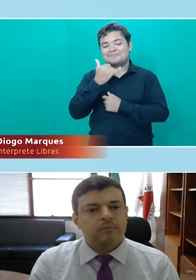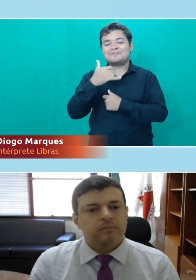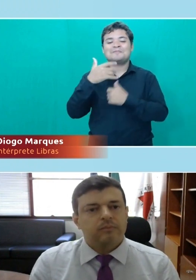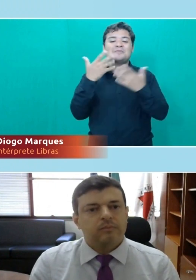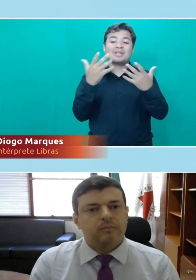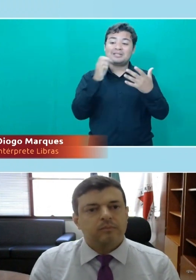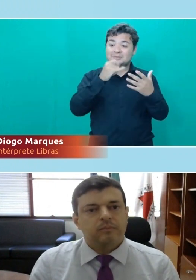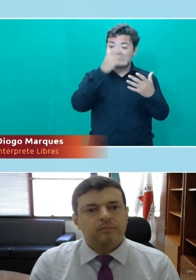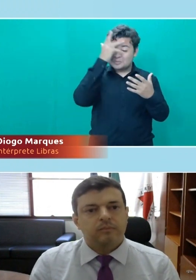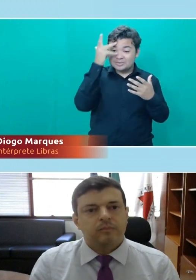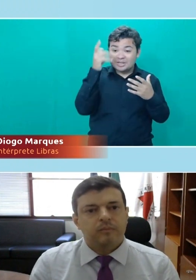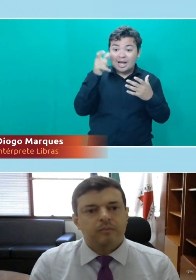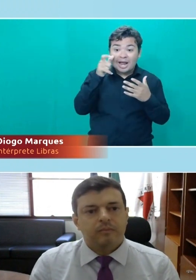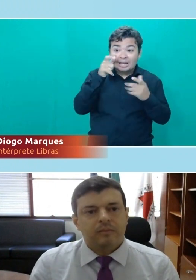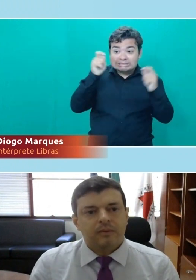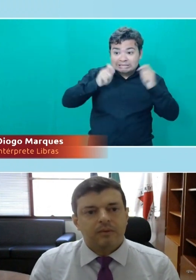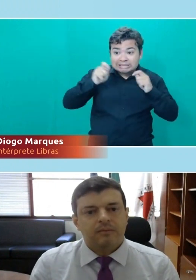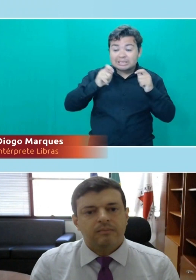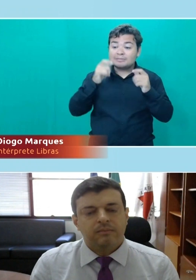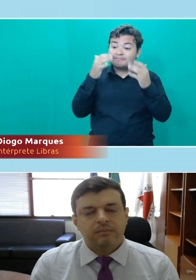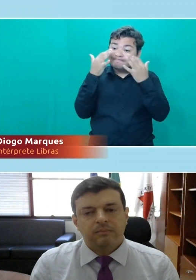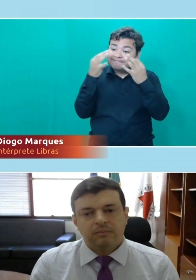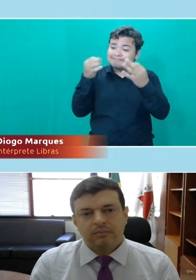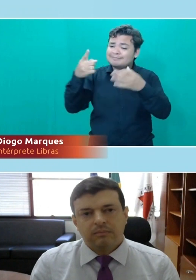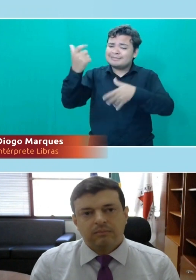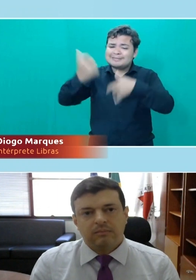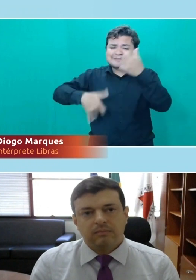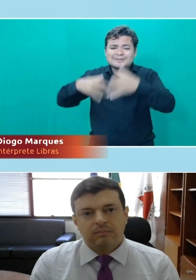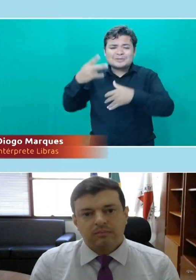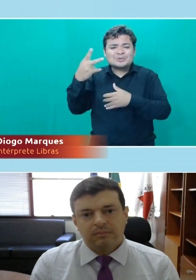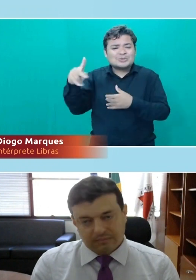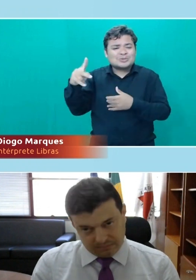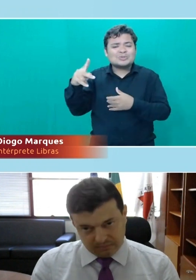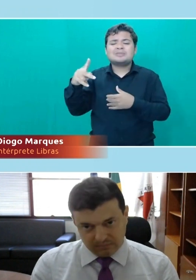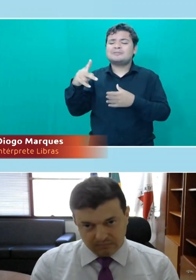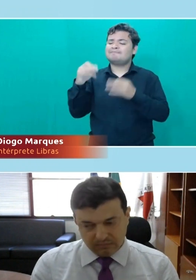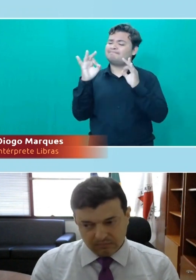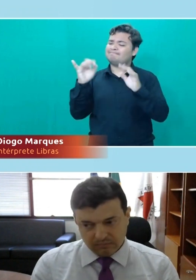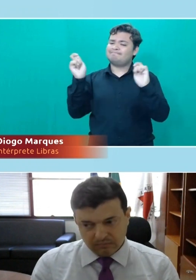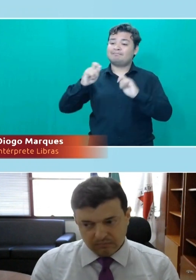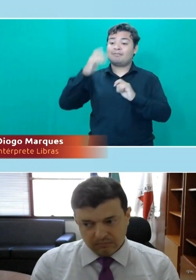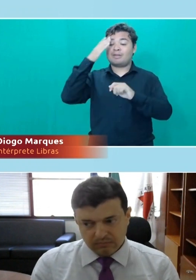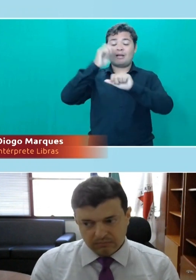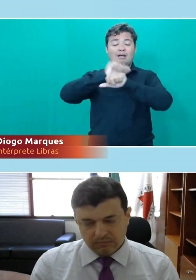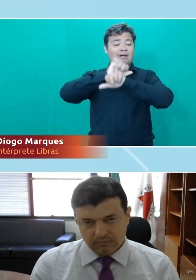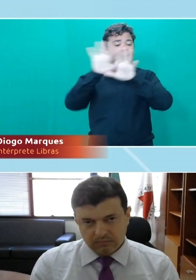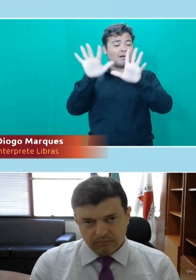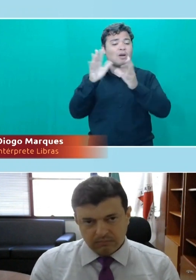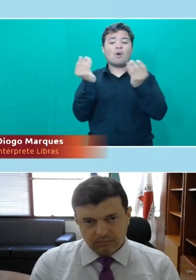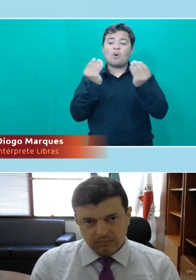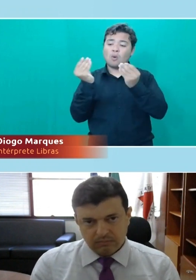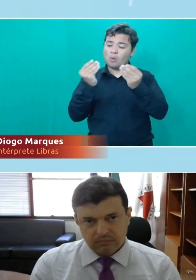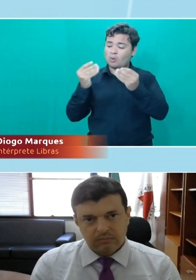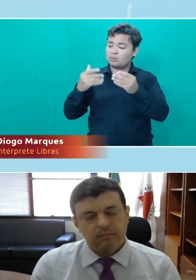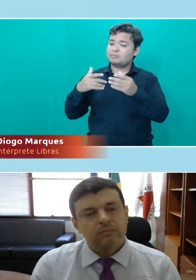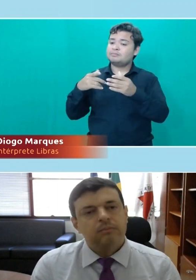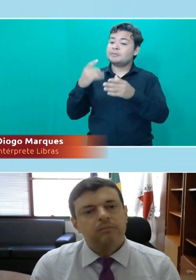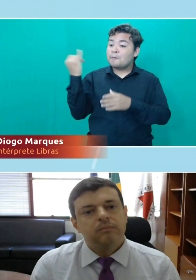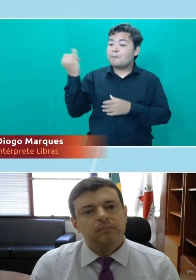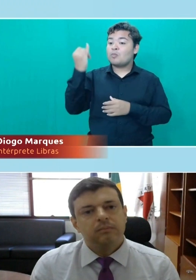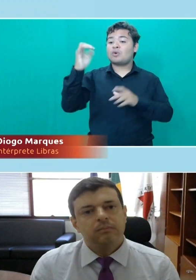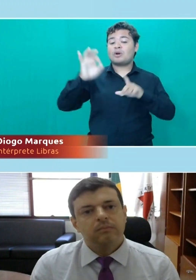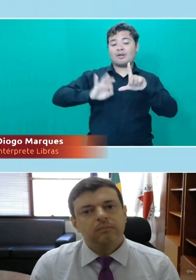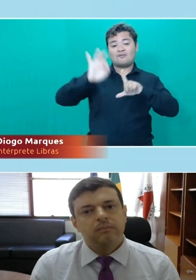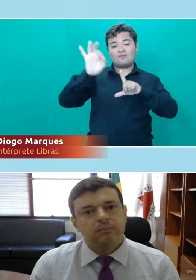assistir esse programa e quem puder prestar atenção no tudo que o senhor disse vai conseguir compreender um pouco melhor e entender a importância dessa reserva de